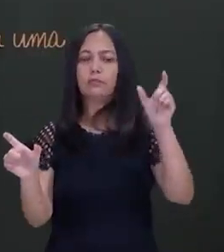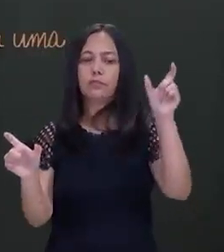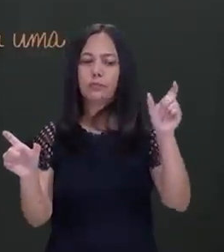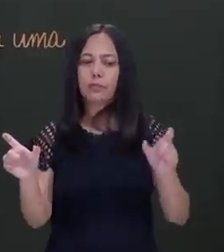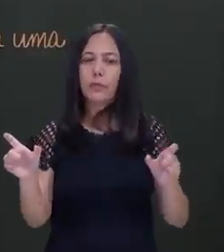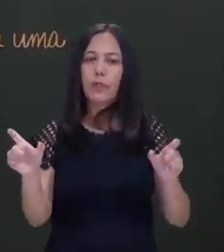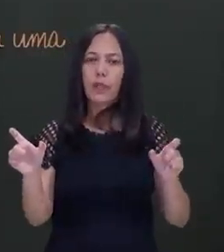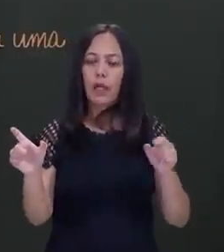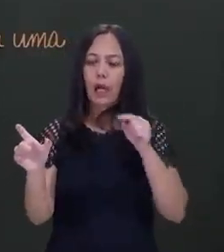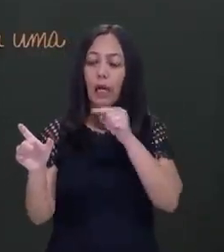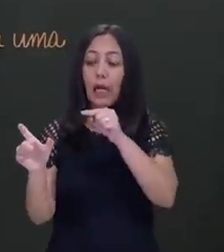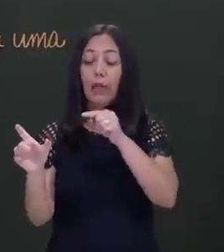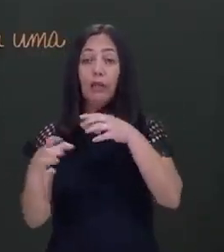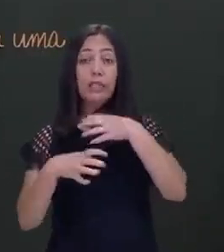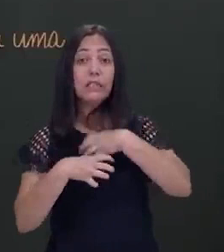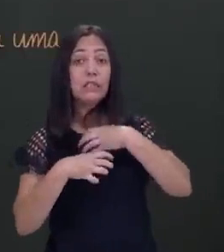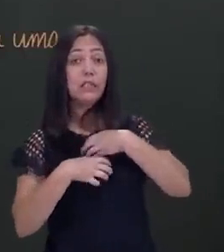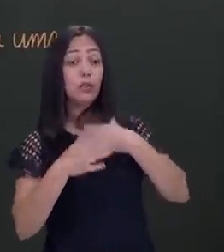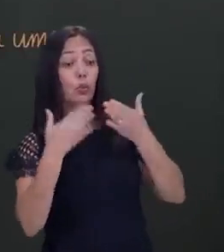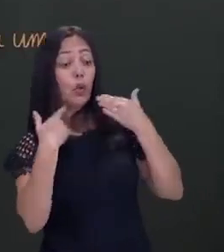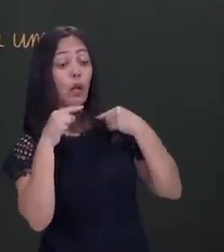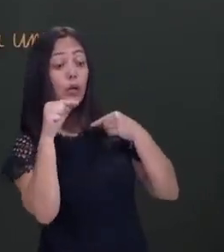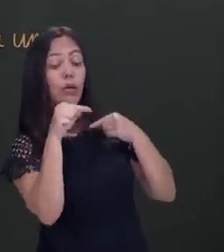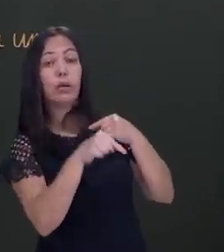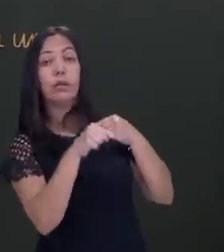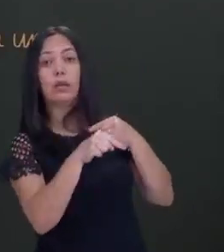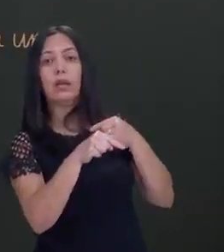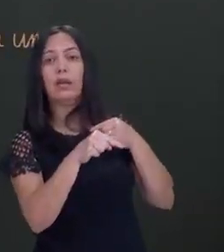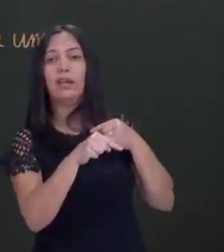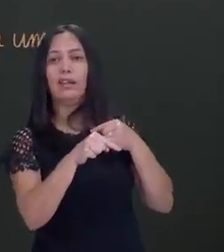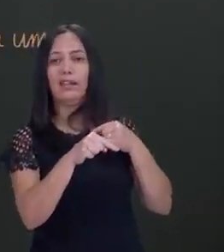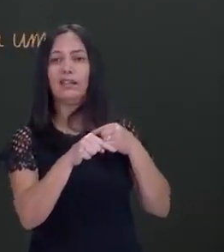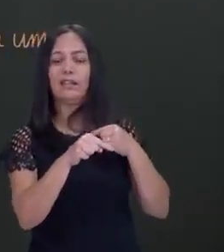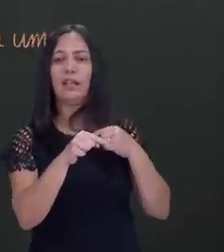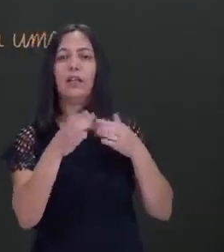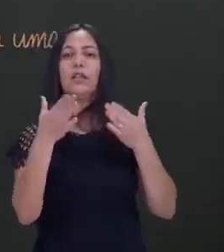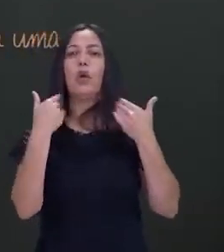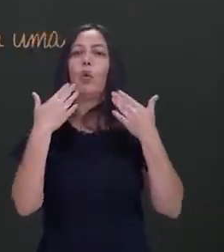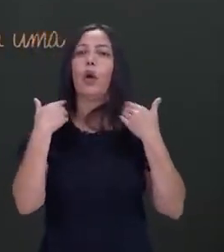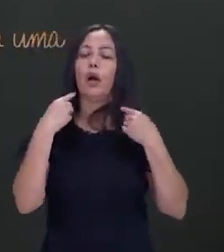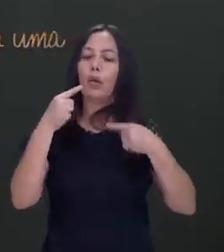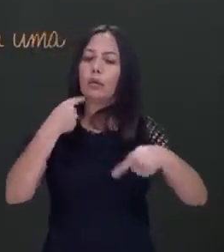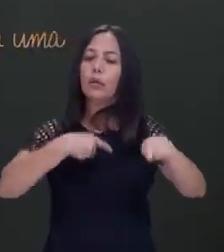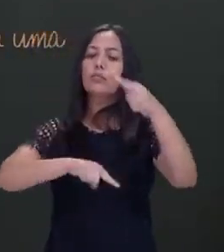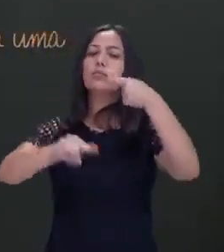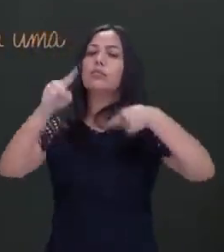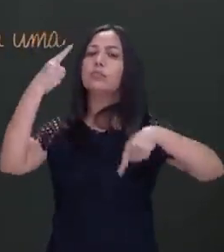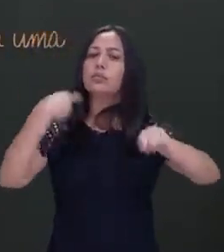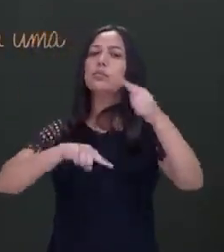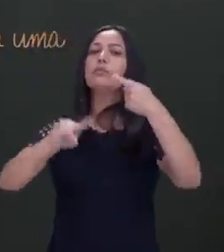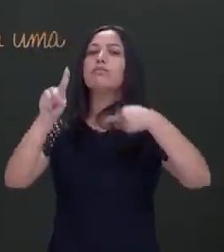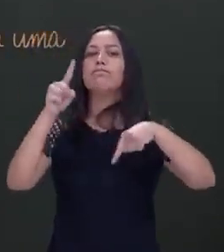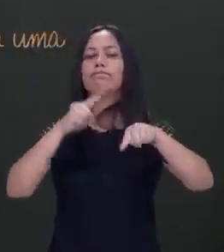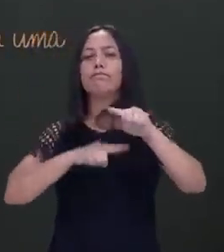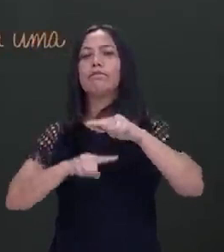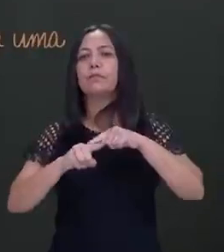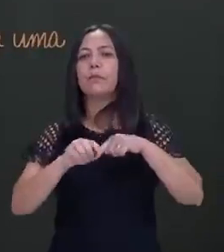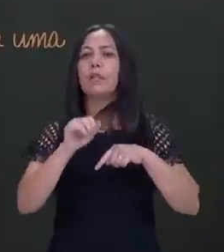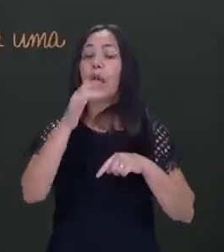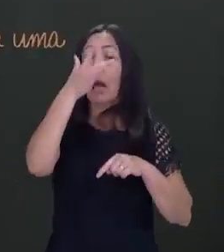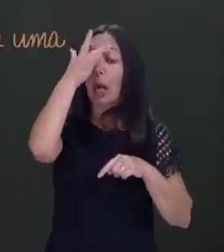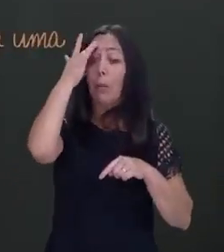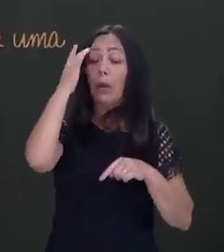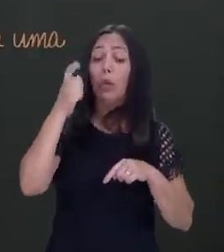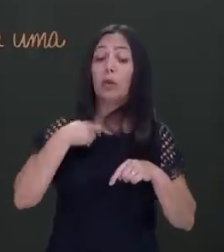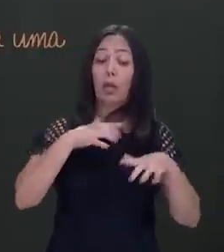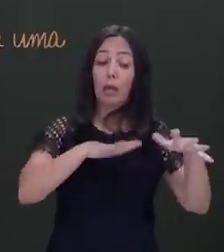ele está sempre se propagando. Ele está sempre se movendo. Ele não está em trânsito? Ele está em trânsito. Sempre de quem está com uma